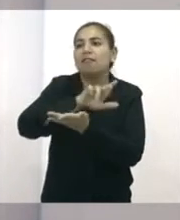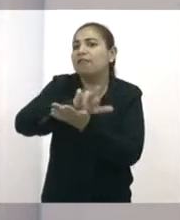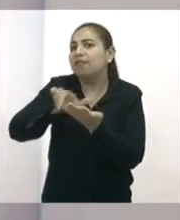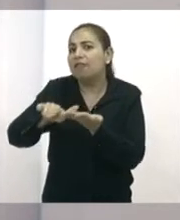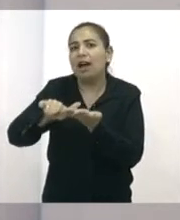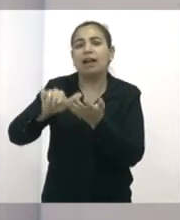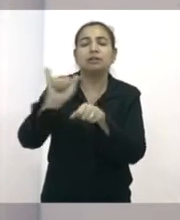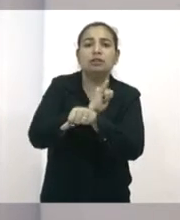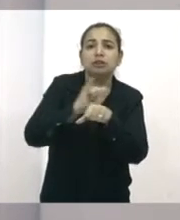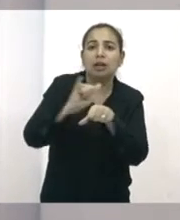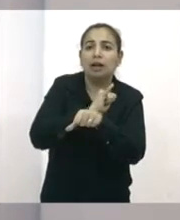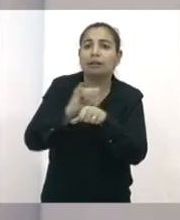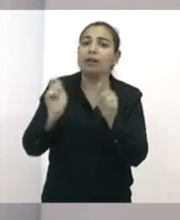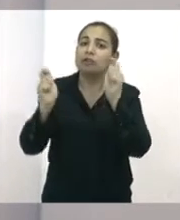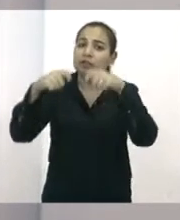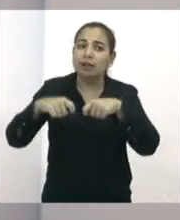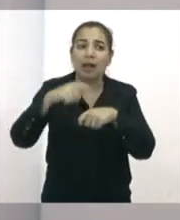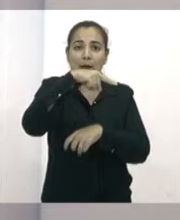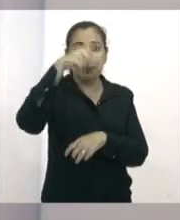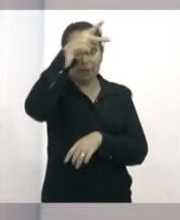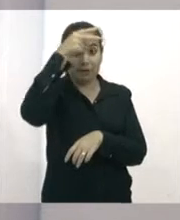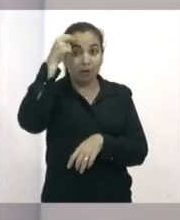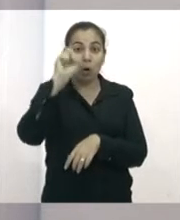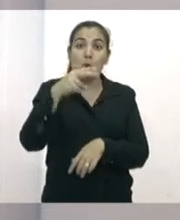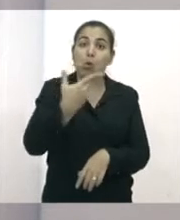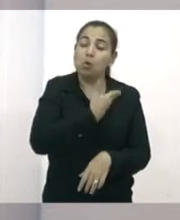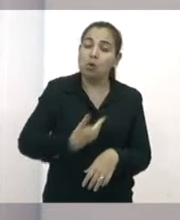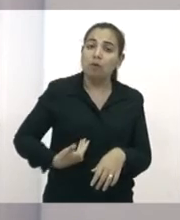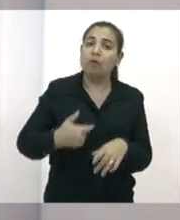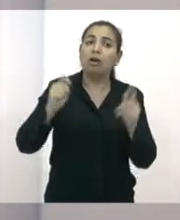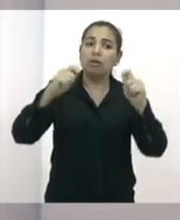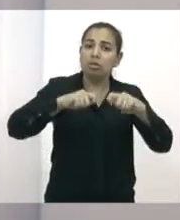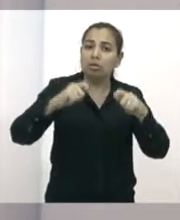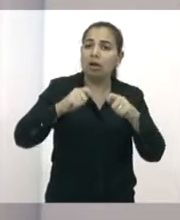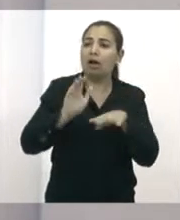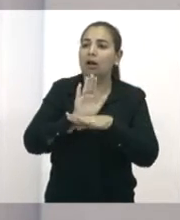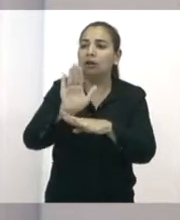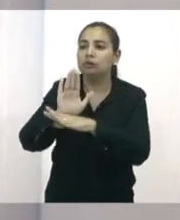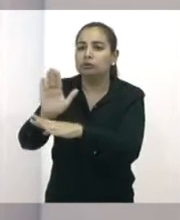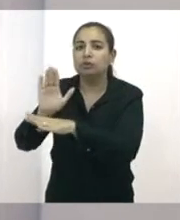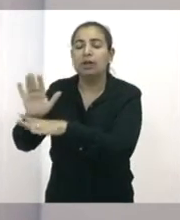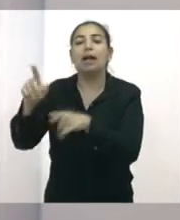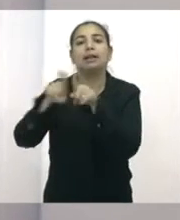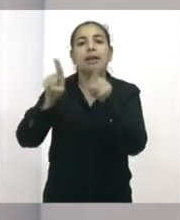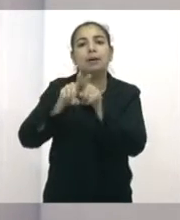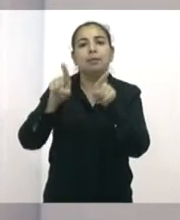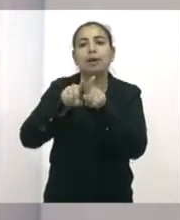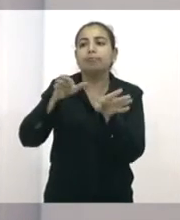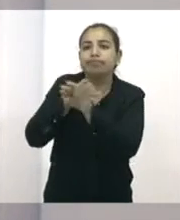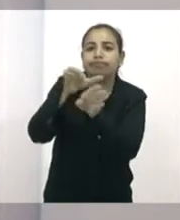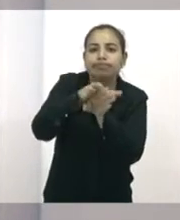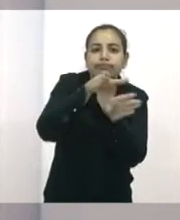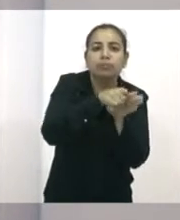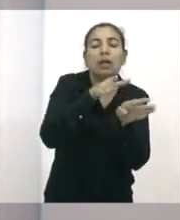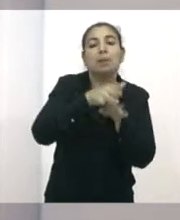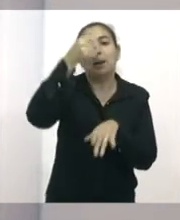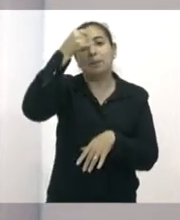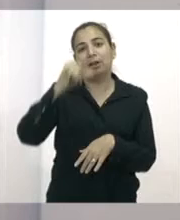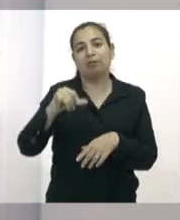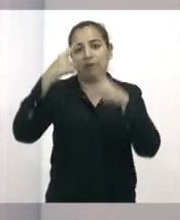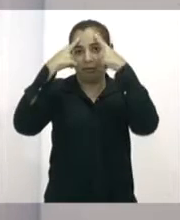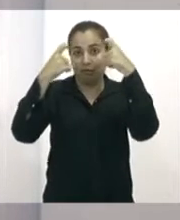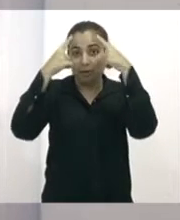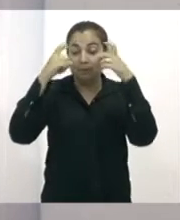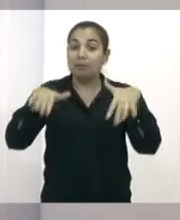devem ser adotadas pelo poder público e que passam muito pela educação para prevenir a violência. Então, é muito importante que a gente